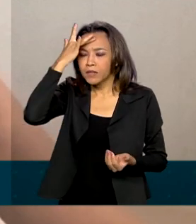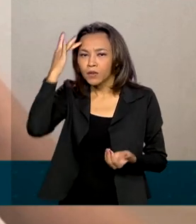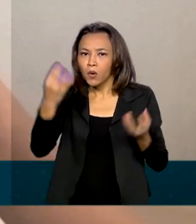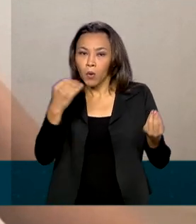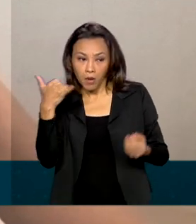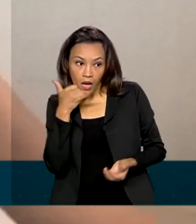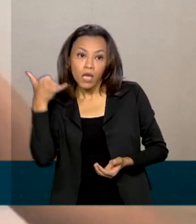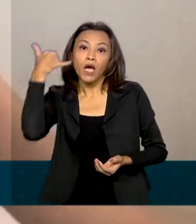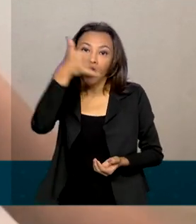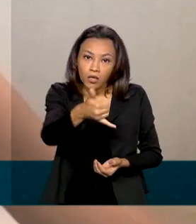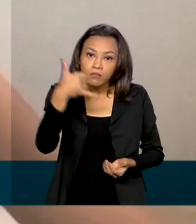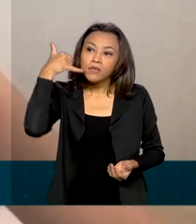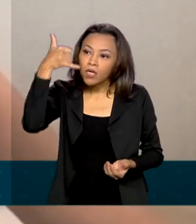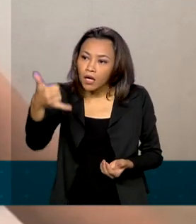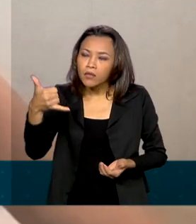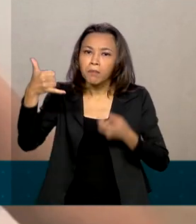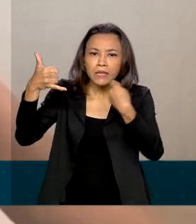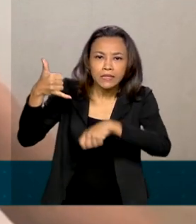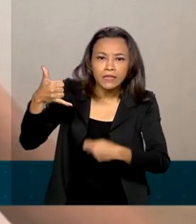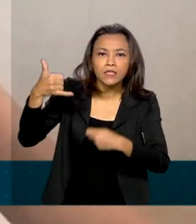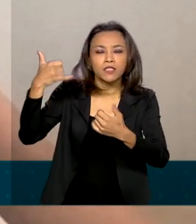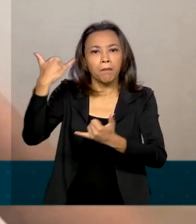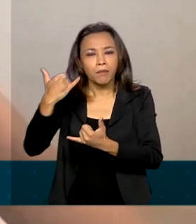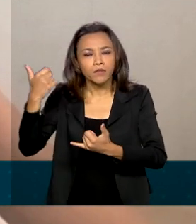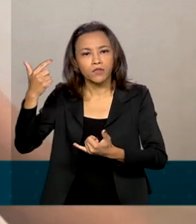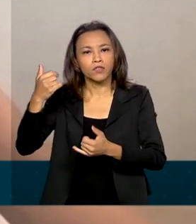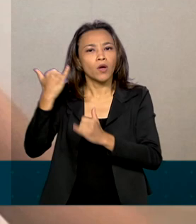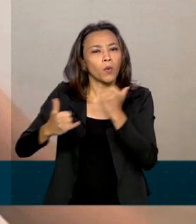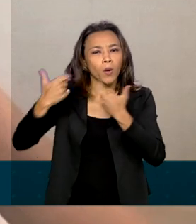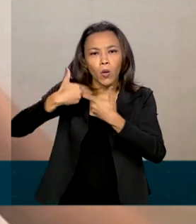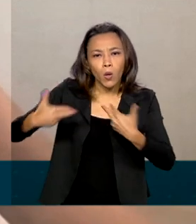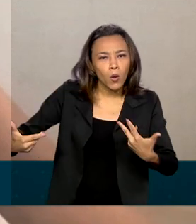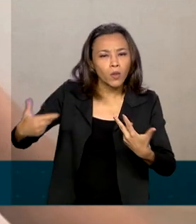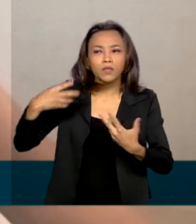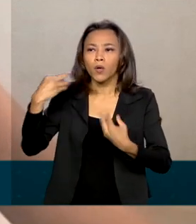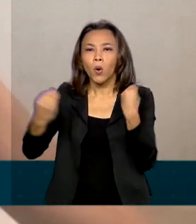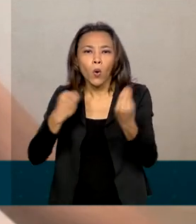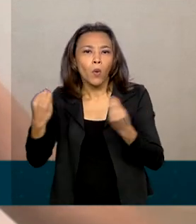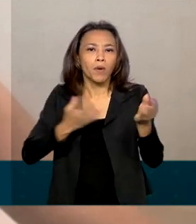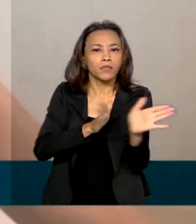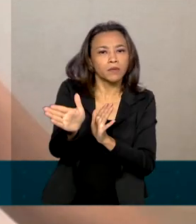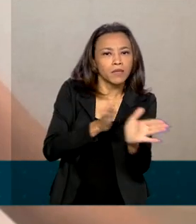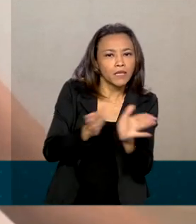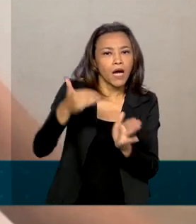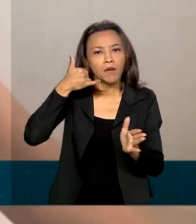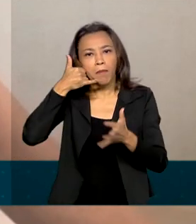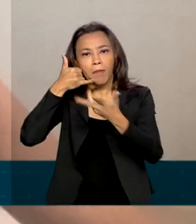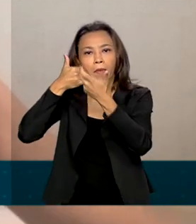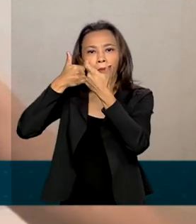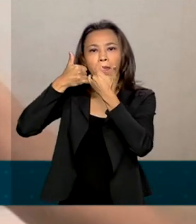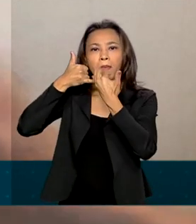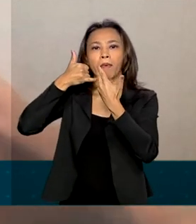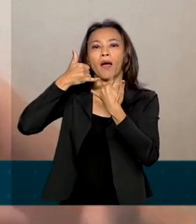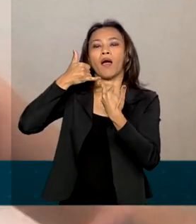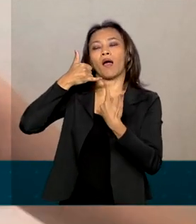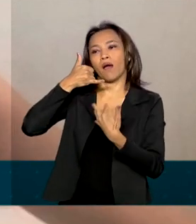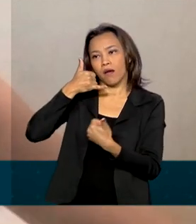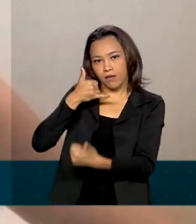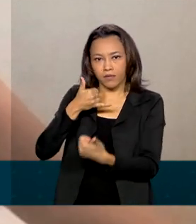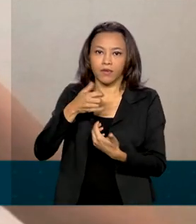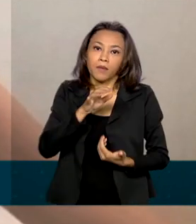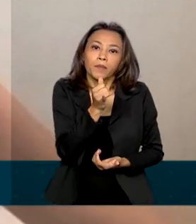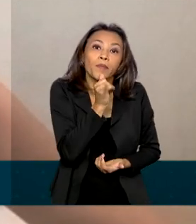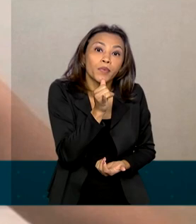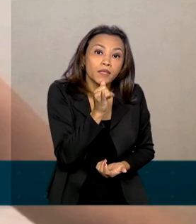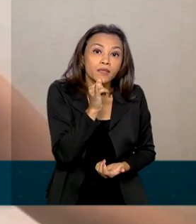e nessa ligação eles informaram o tipo de recurso de acessibilidade que eles precisavam para fazer a prova. Como, por